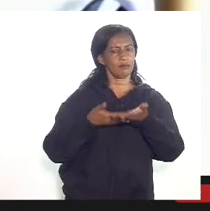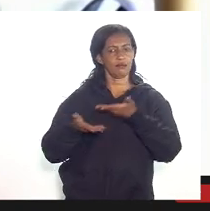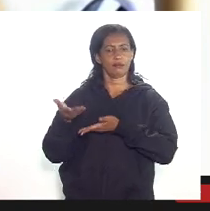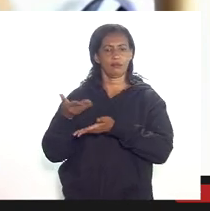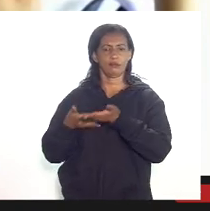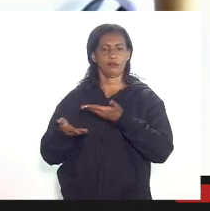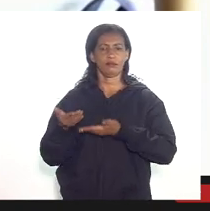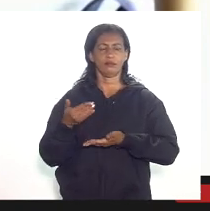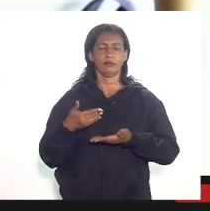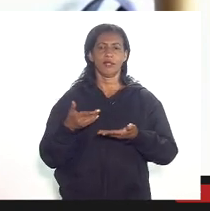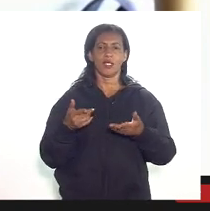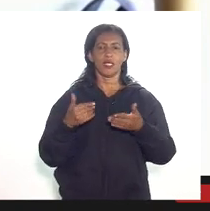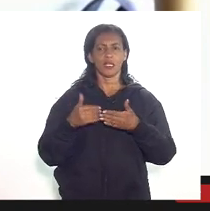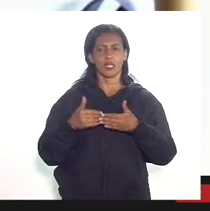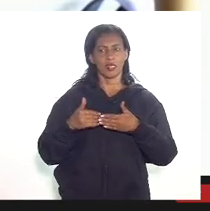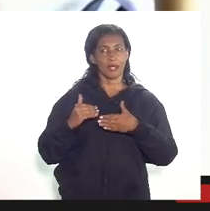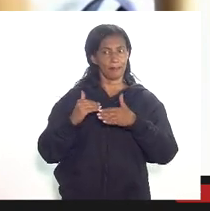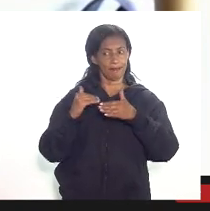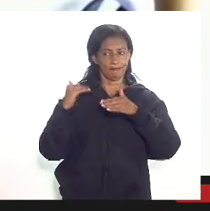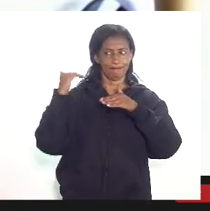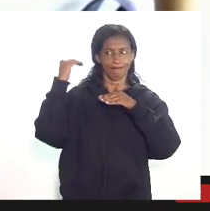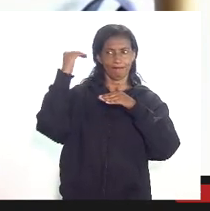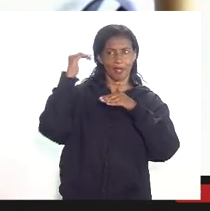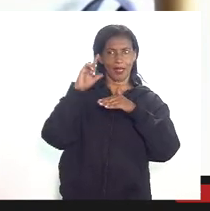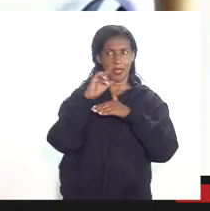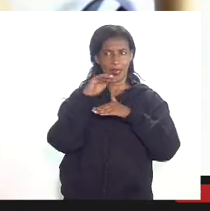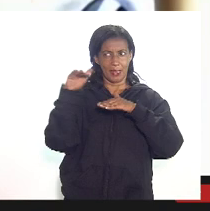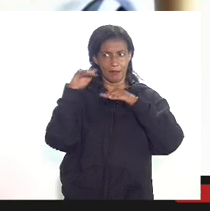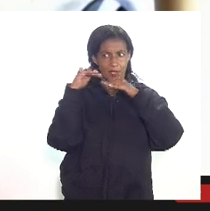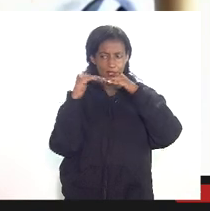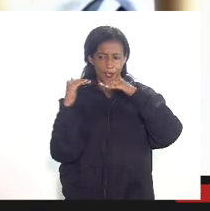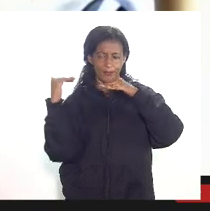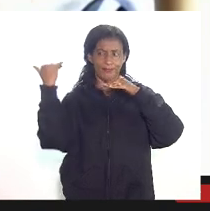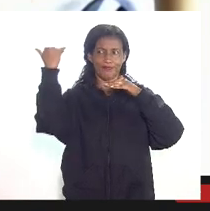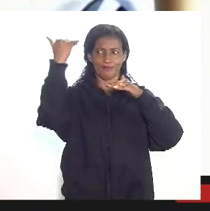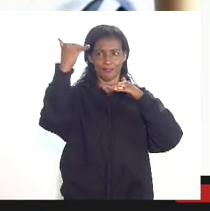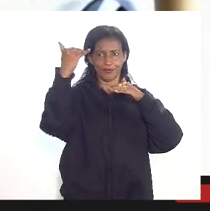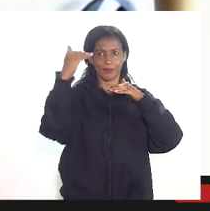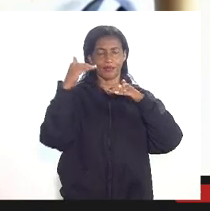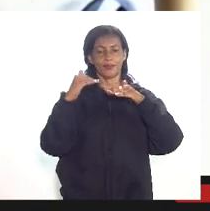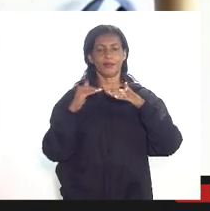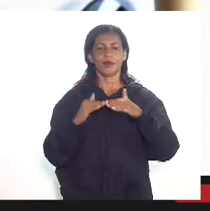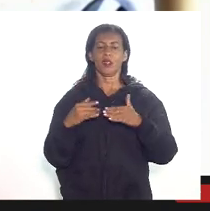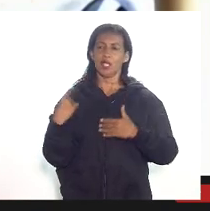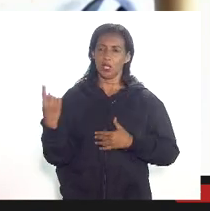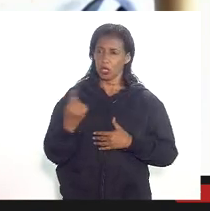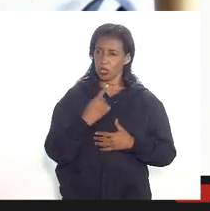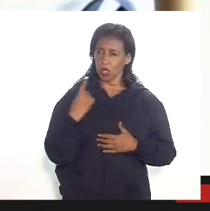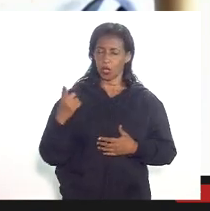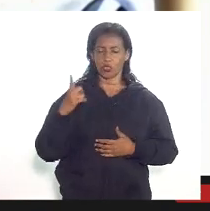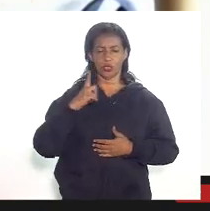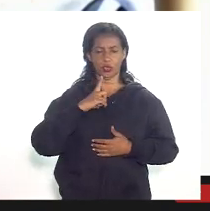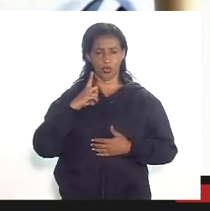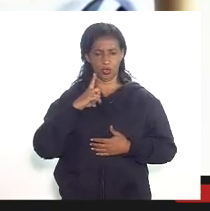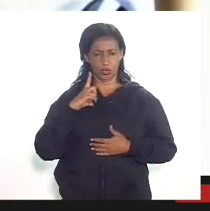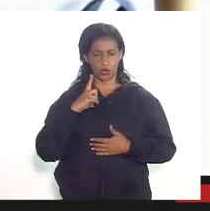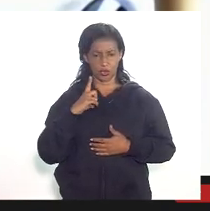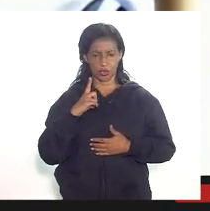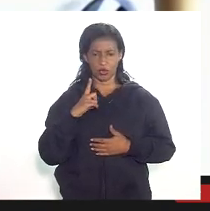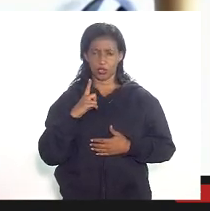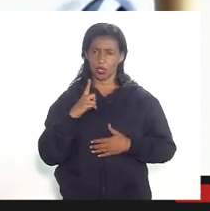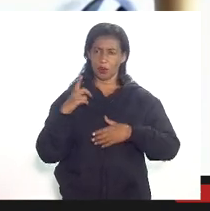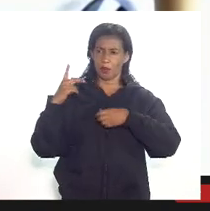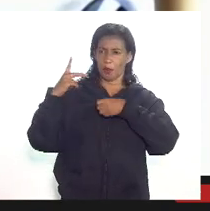passam dos limites legais estabelecidos de 5 bilhões e nós temos de barril de